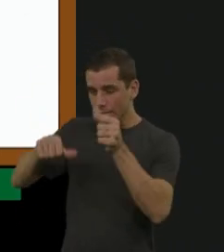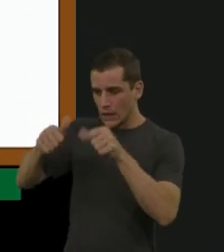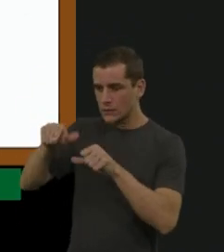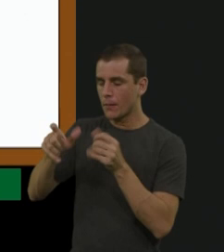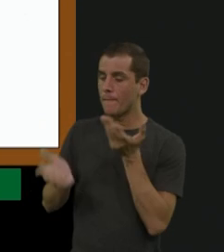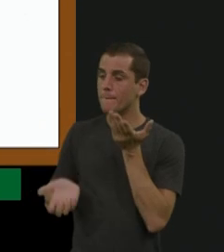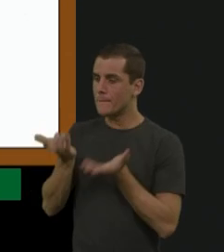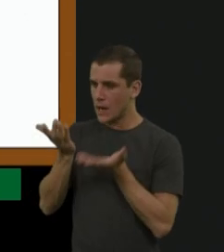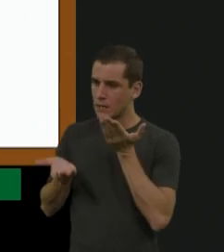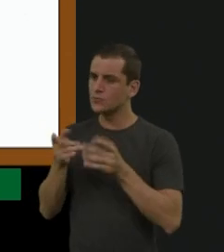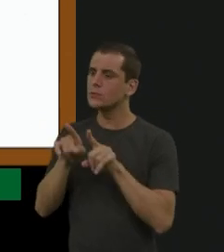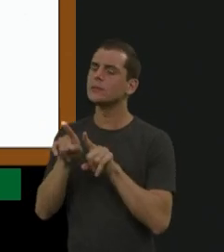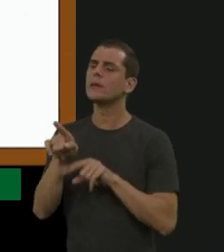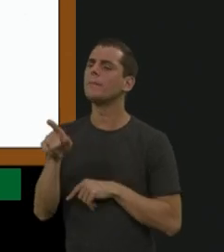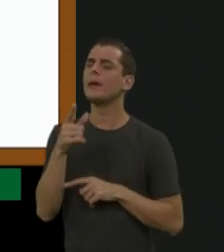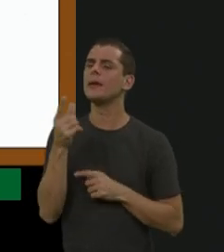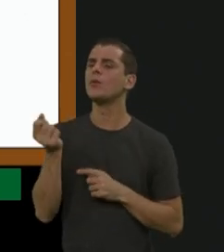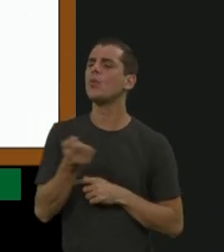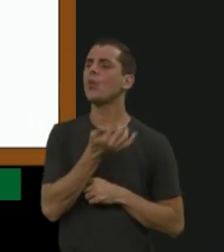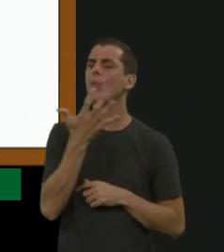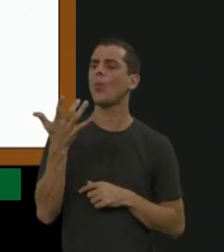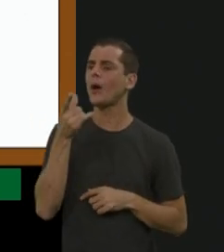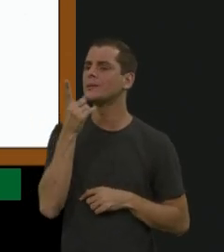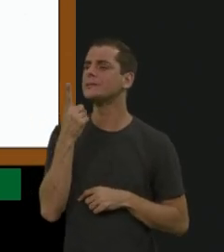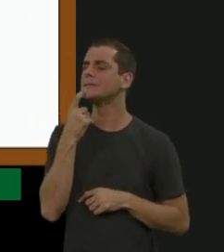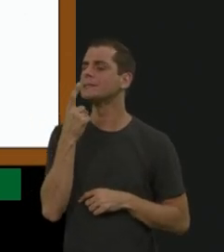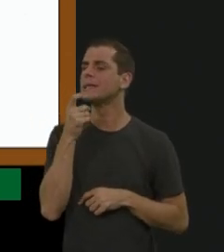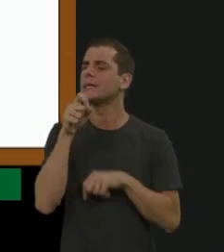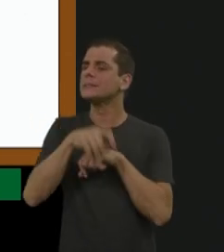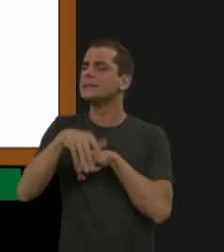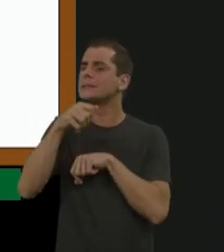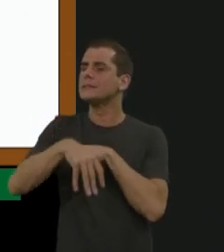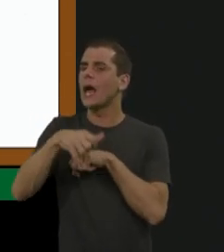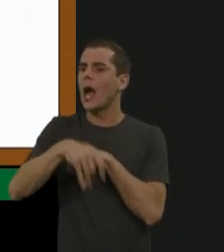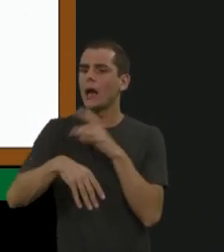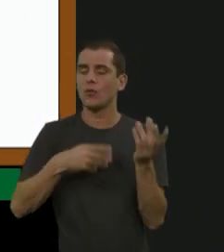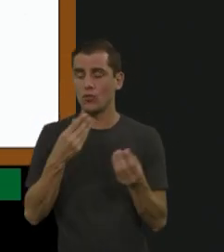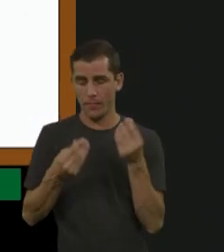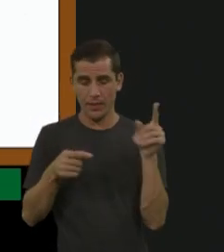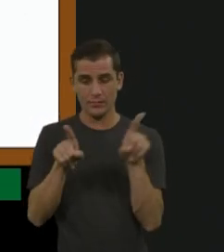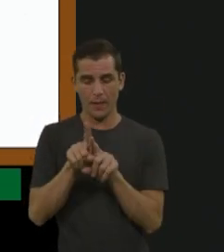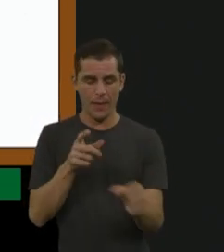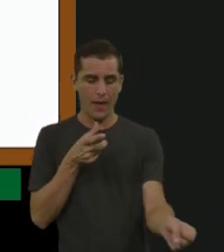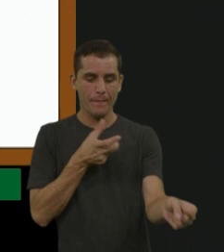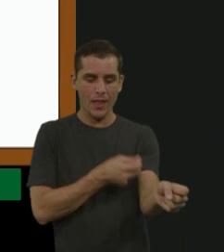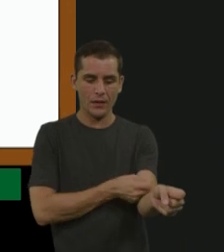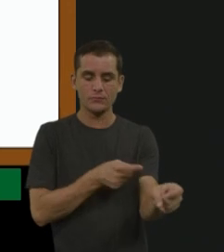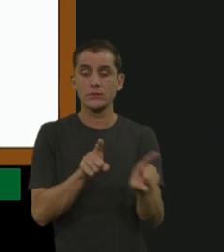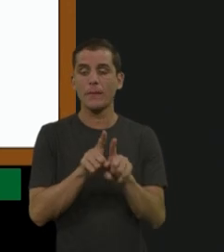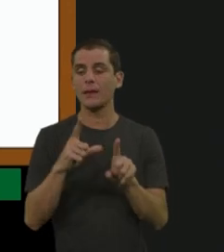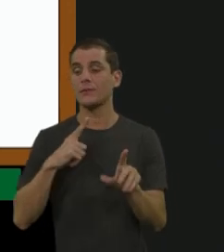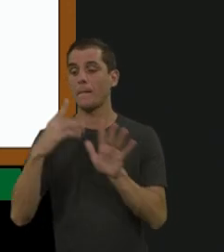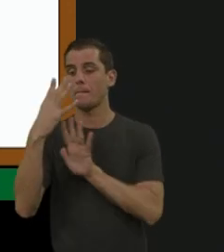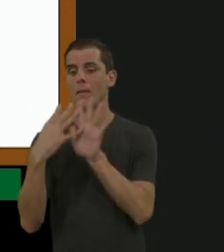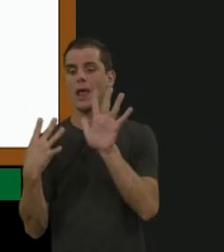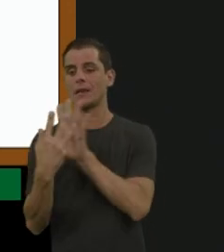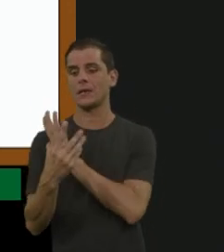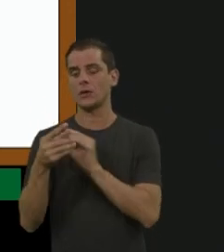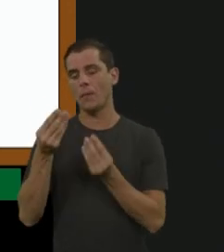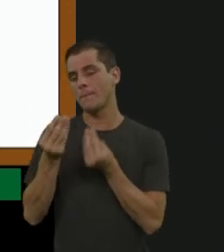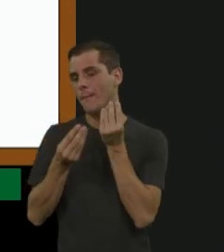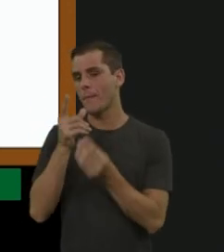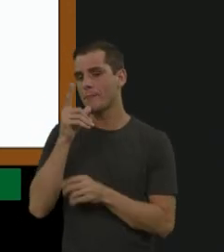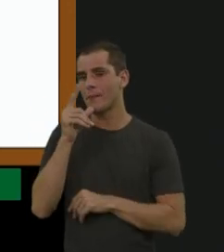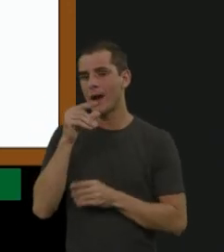na frequência e na aplicação também na planilha de infusão. a gente cada